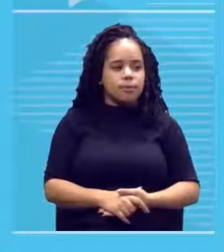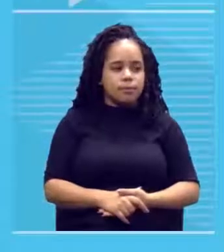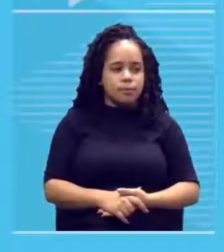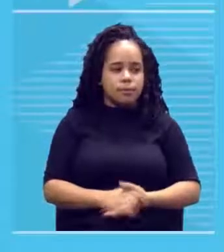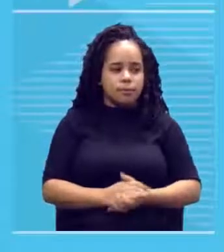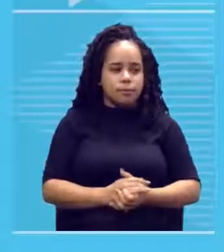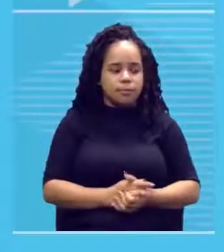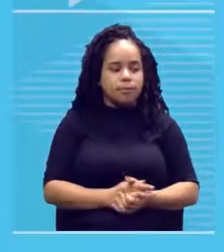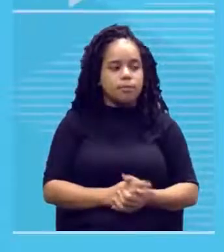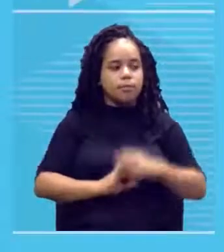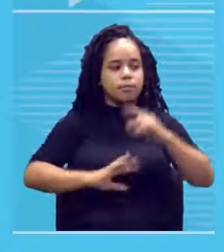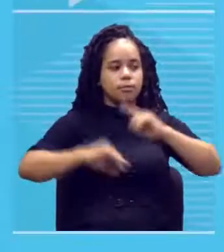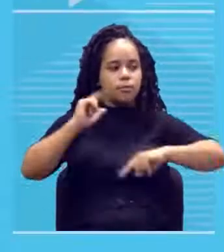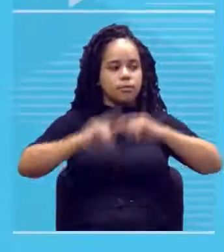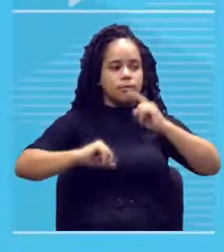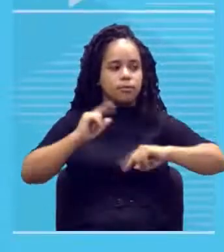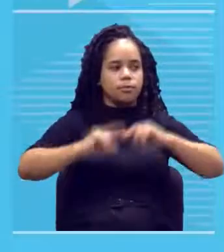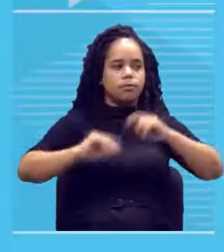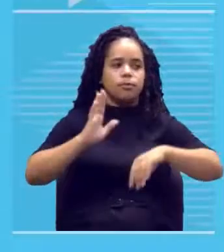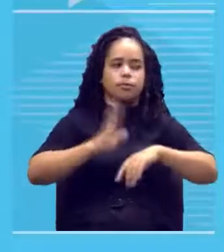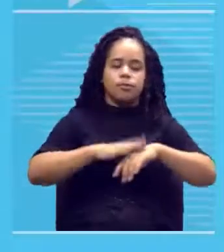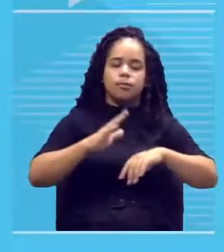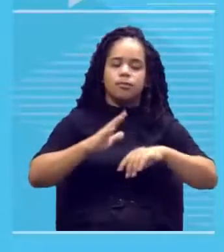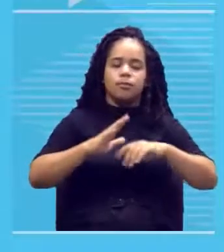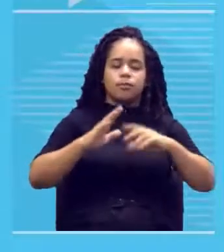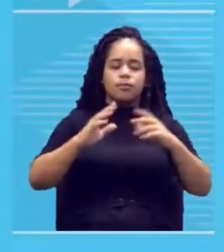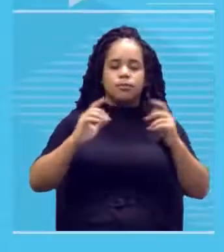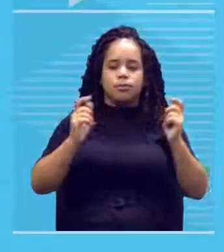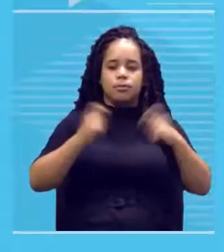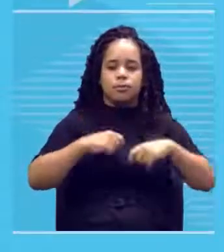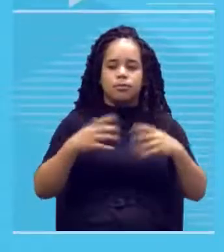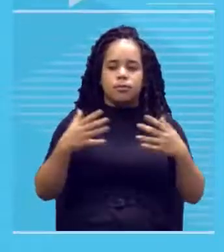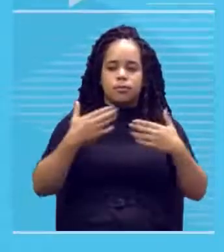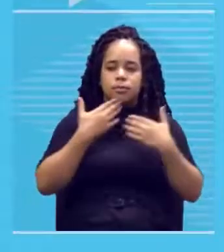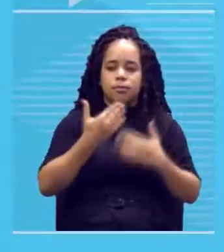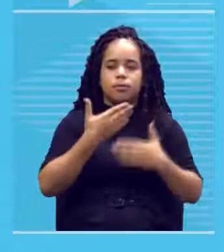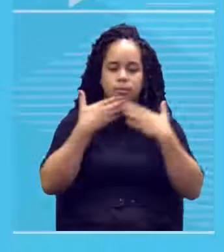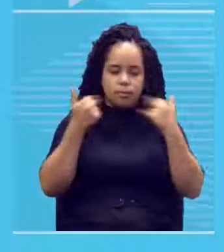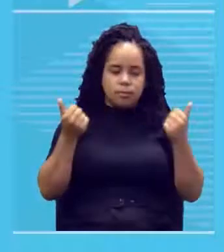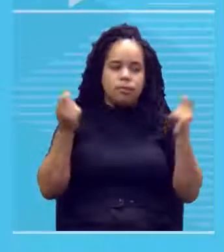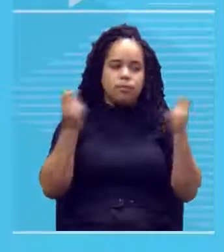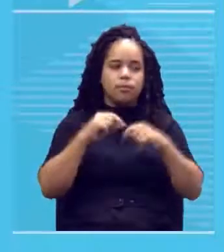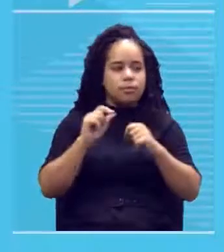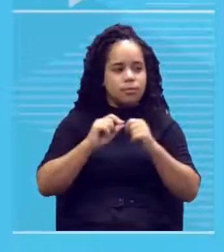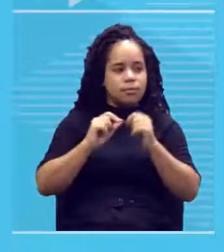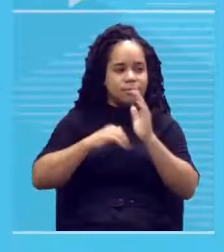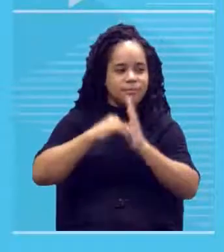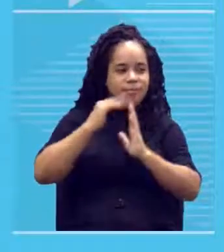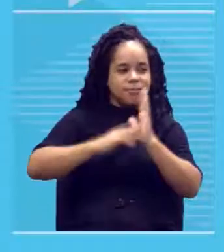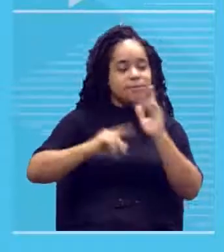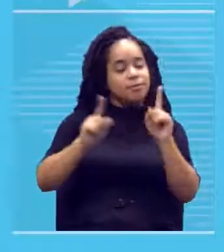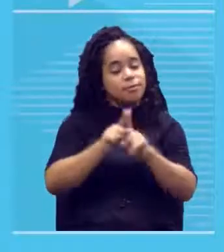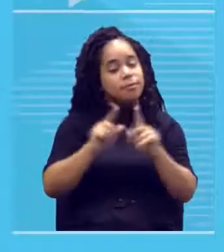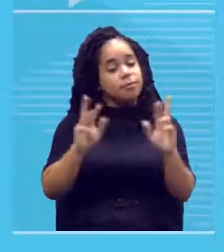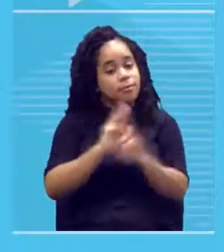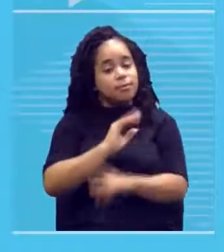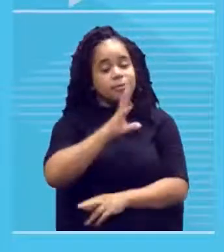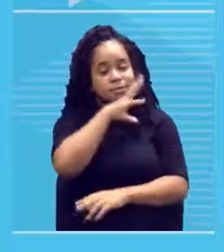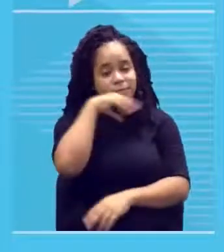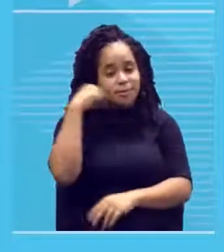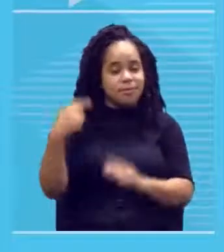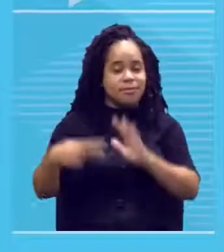eficazes para você fazer uma pintura tem a ver também, lógico, com a qualidade do material.